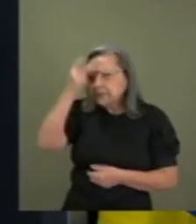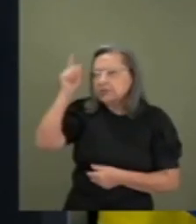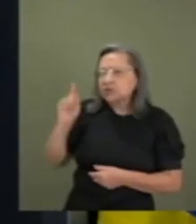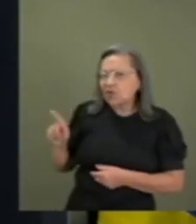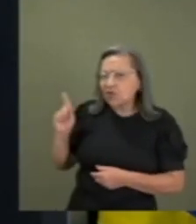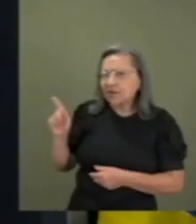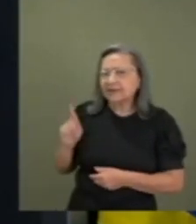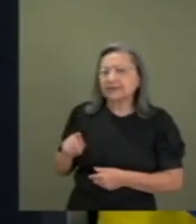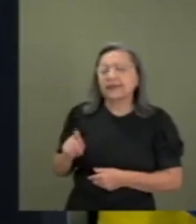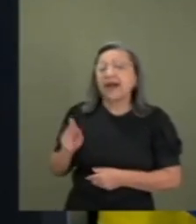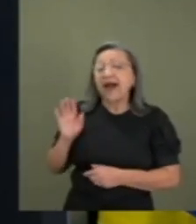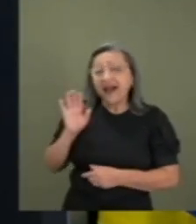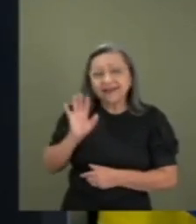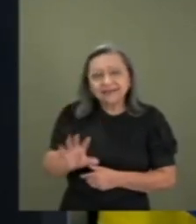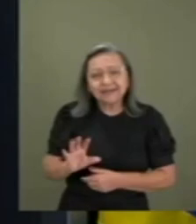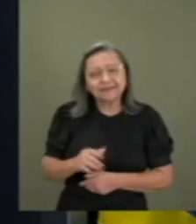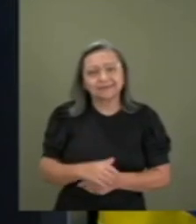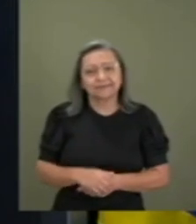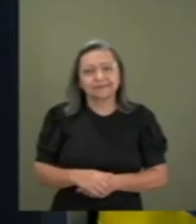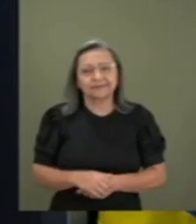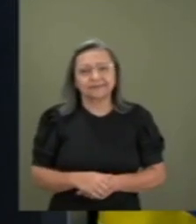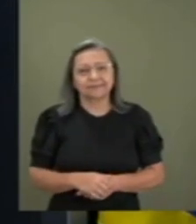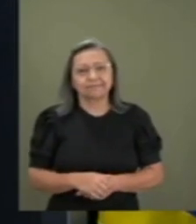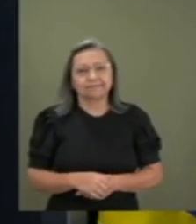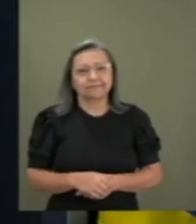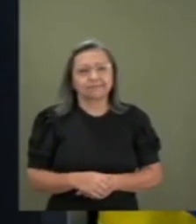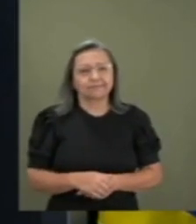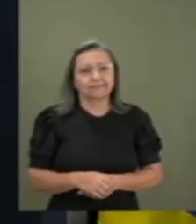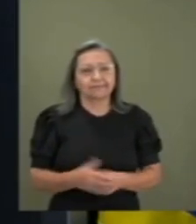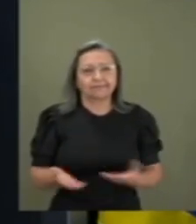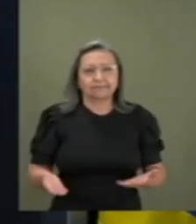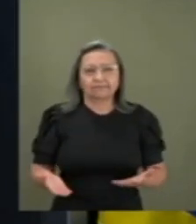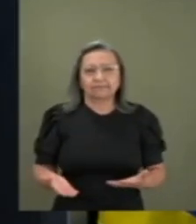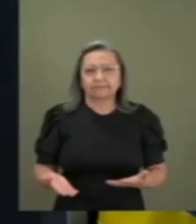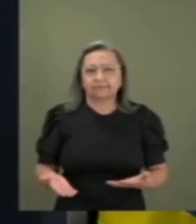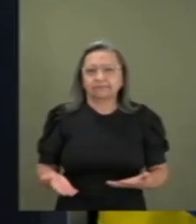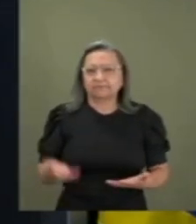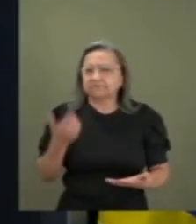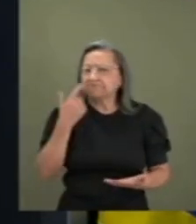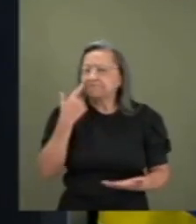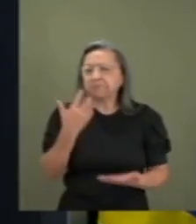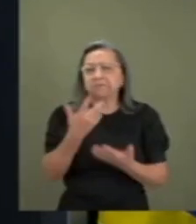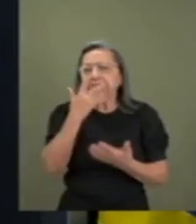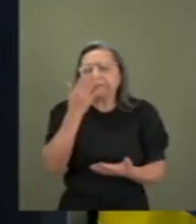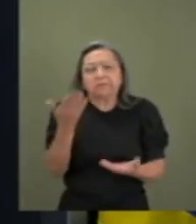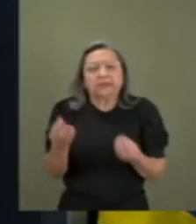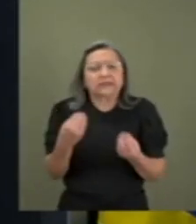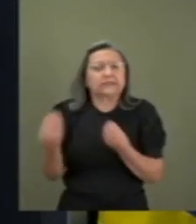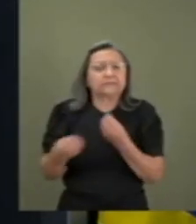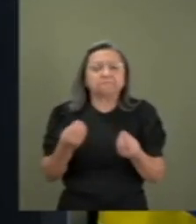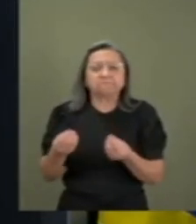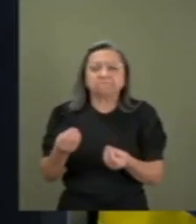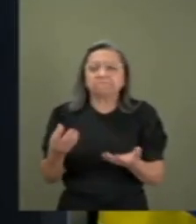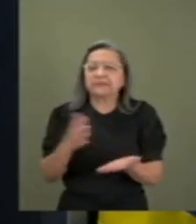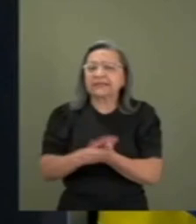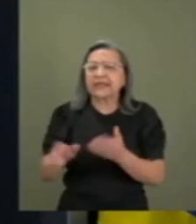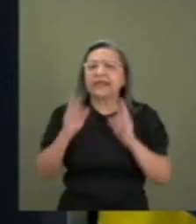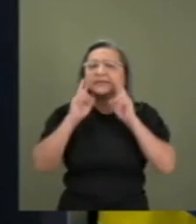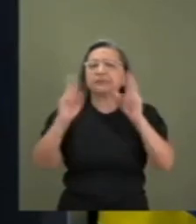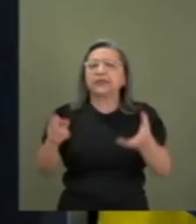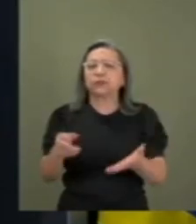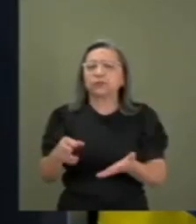dessa forma, rasgando qualquer ordenamento jurídico,